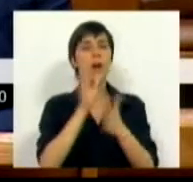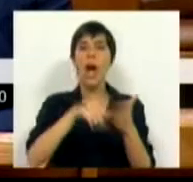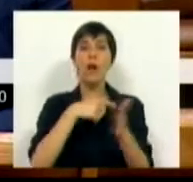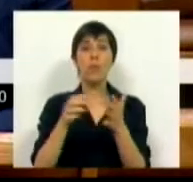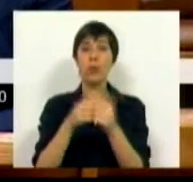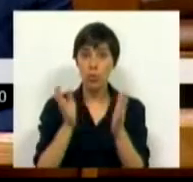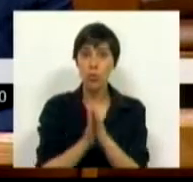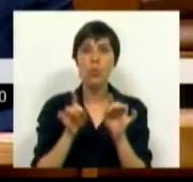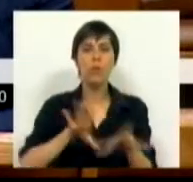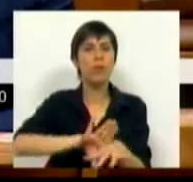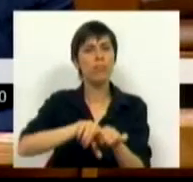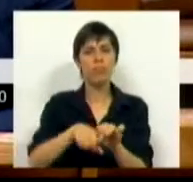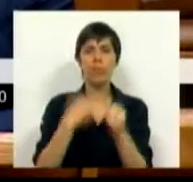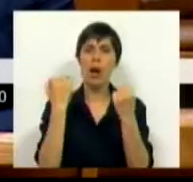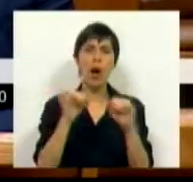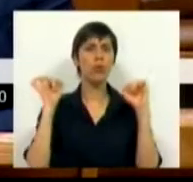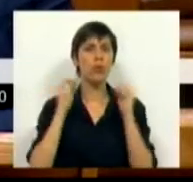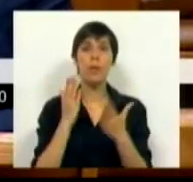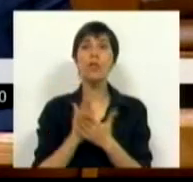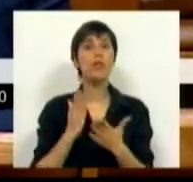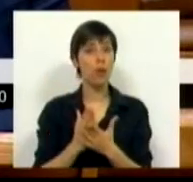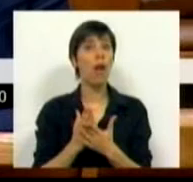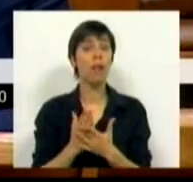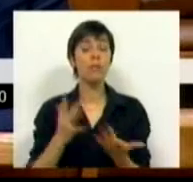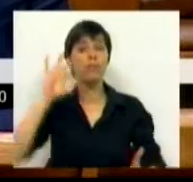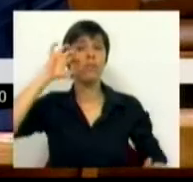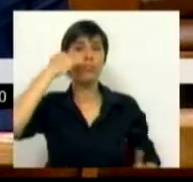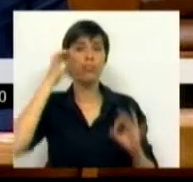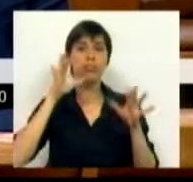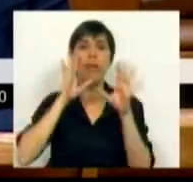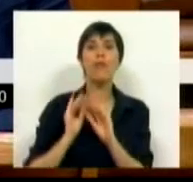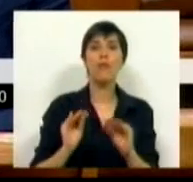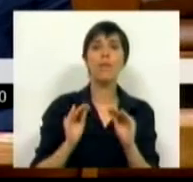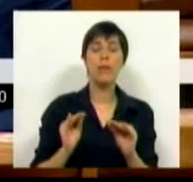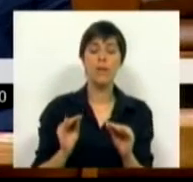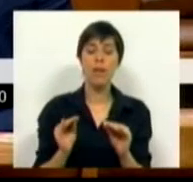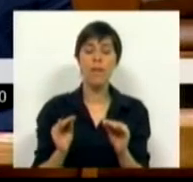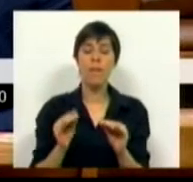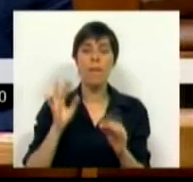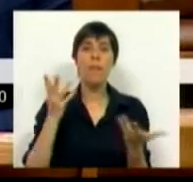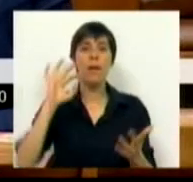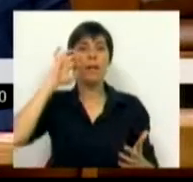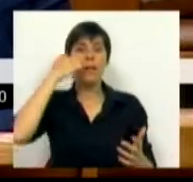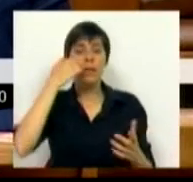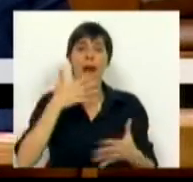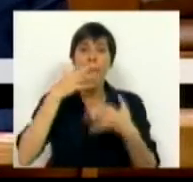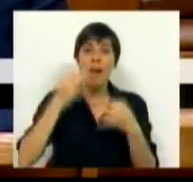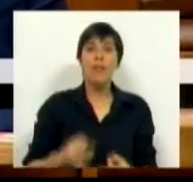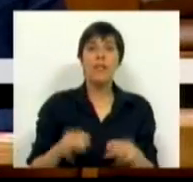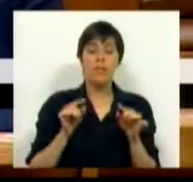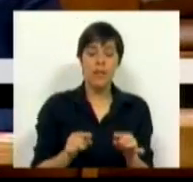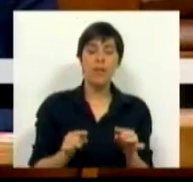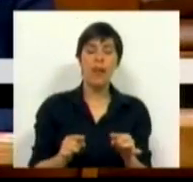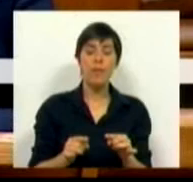Tudo isto corrói a autonomia das escolas e prejudica a afirmação